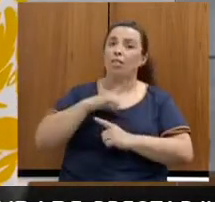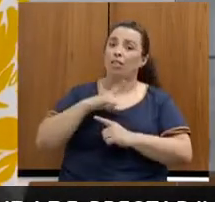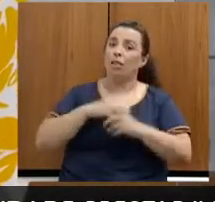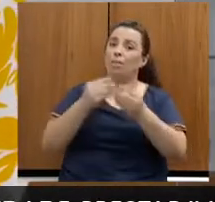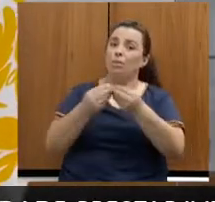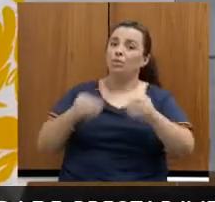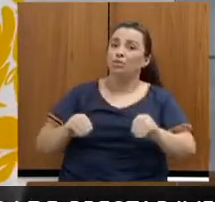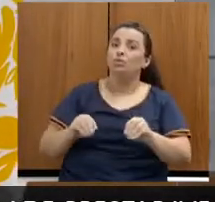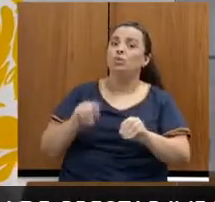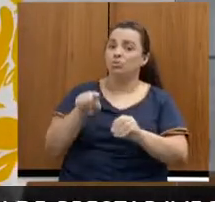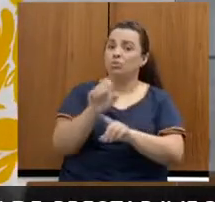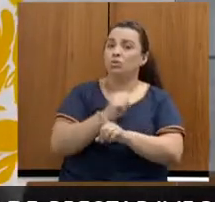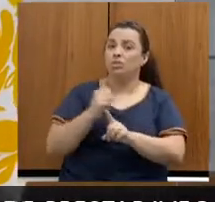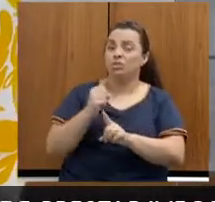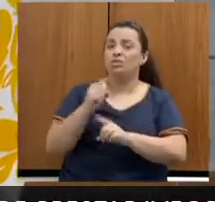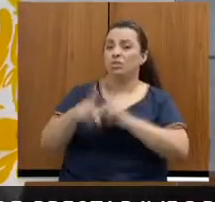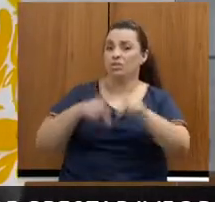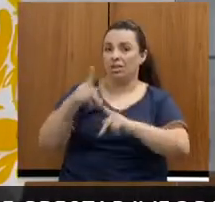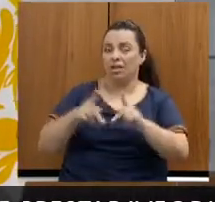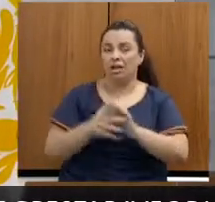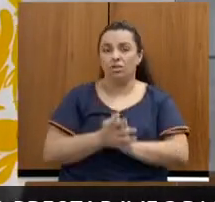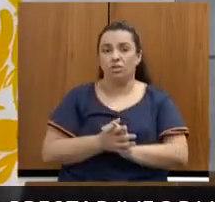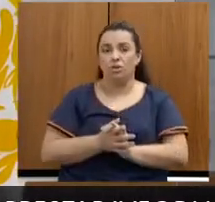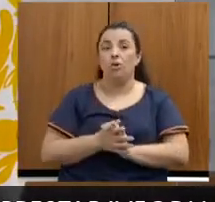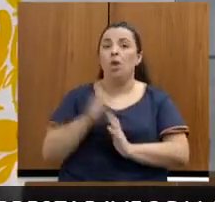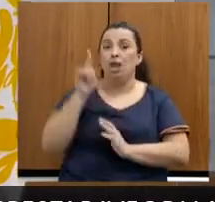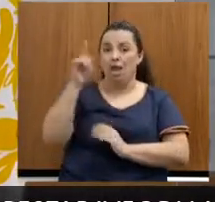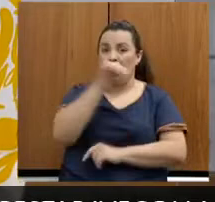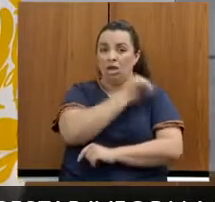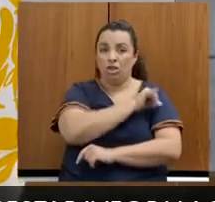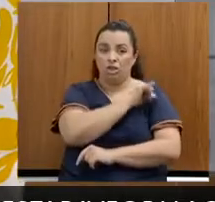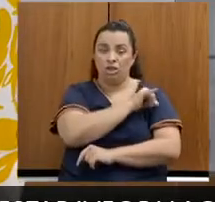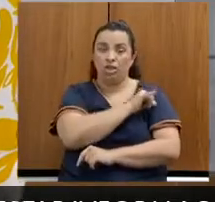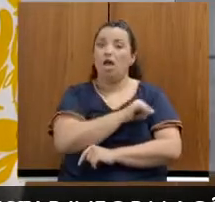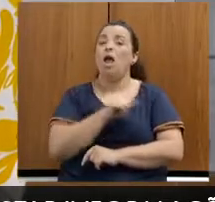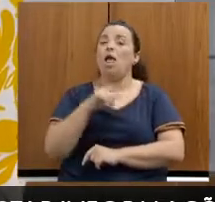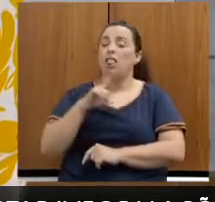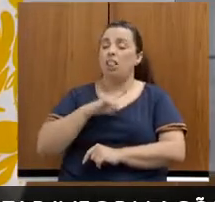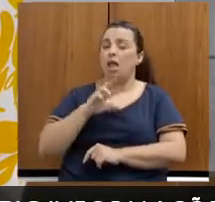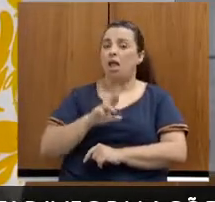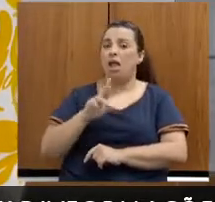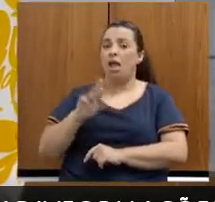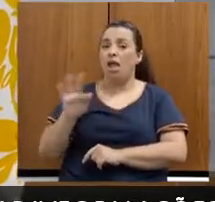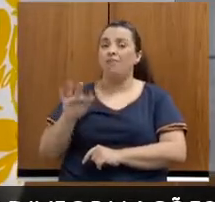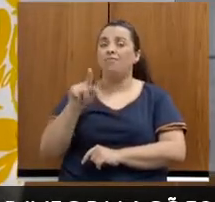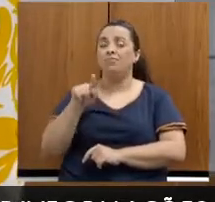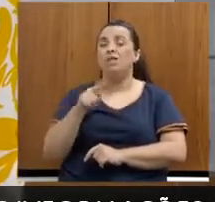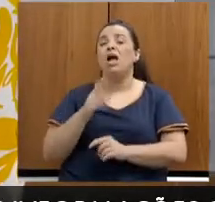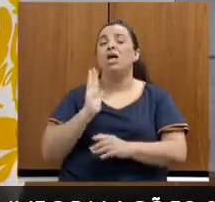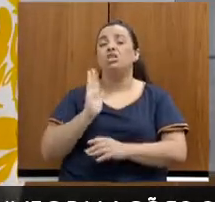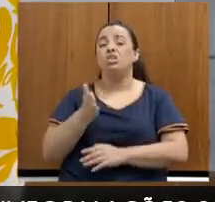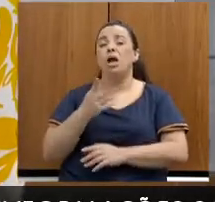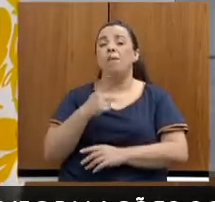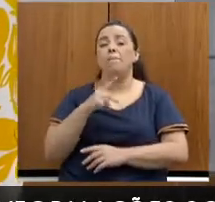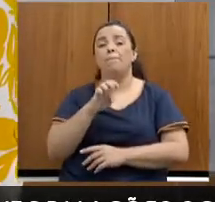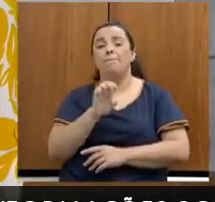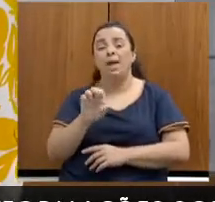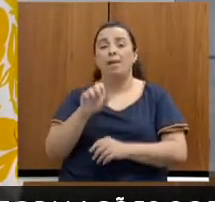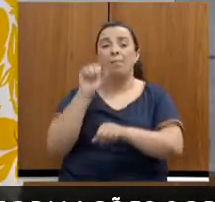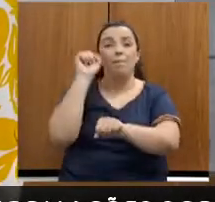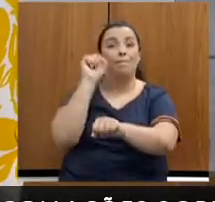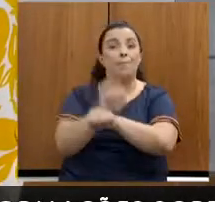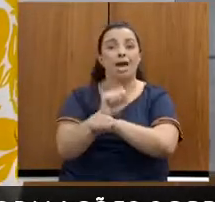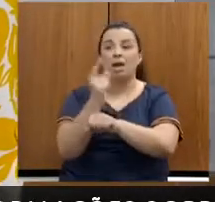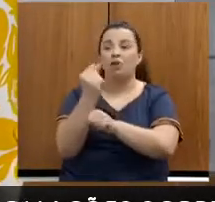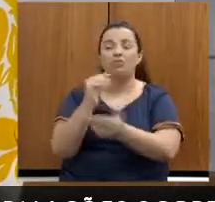O Rio de Janeiro, que está no regime de recuperação fiscal, tem uma PEC para fazer o congelamento dos investimentos. A Rio